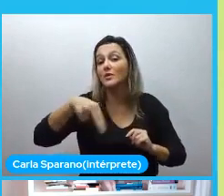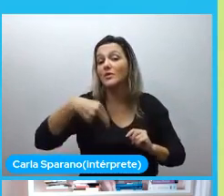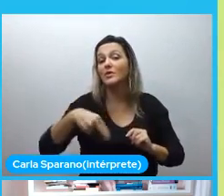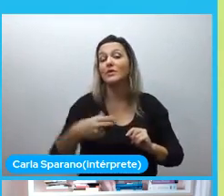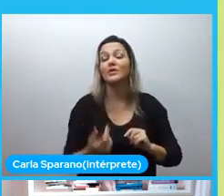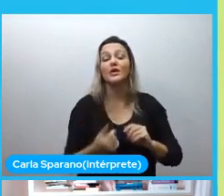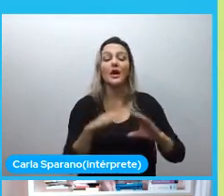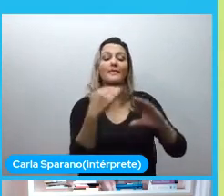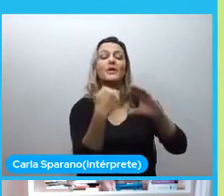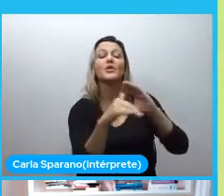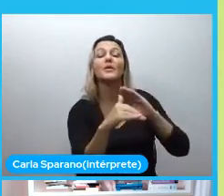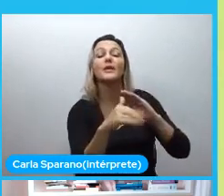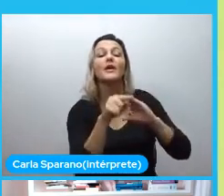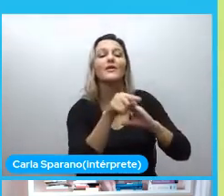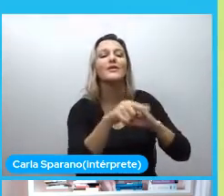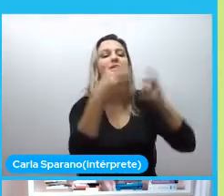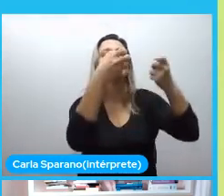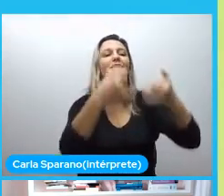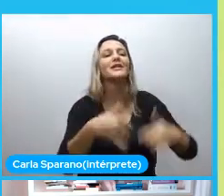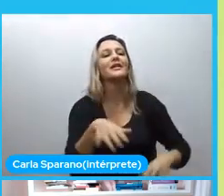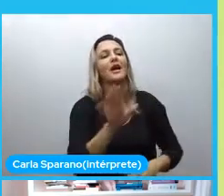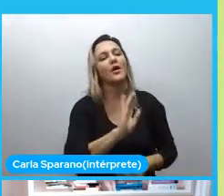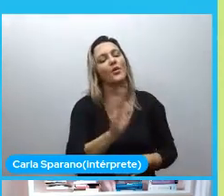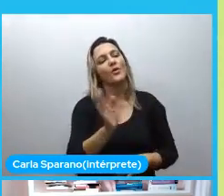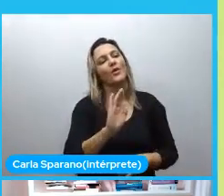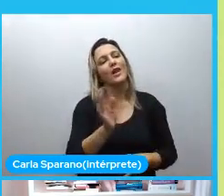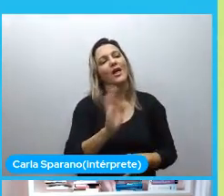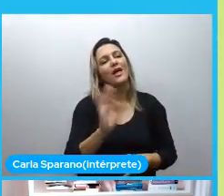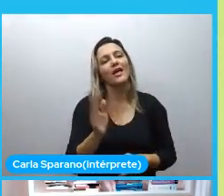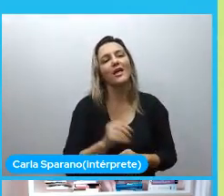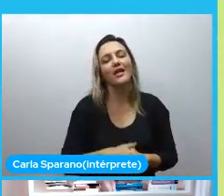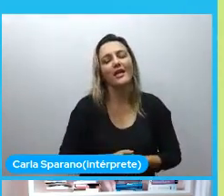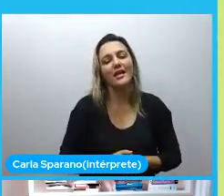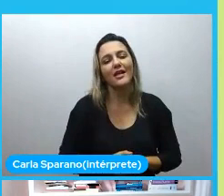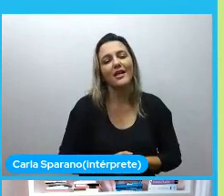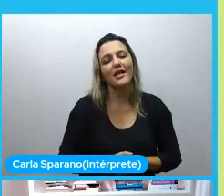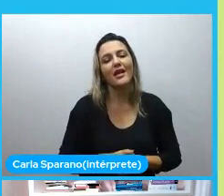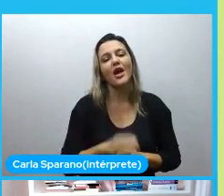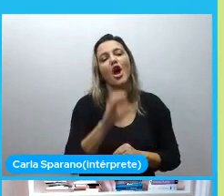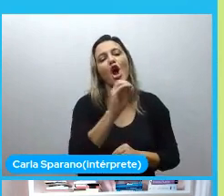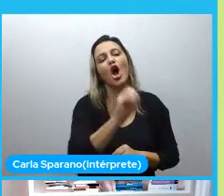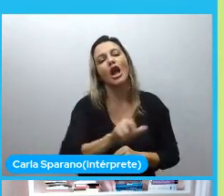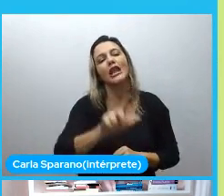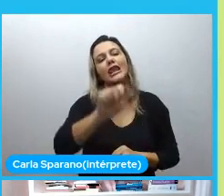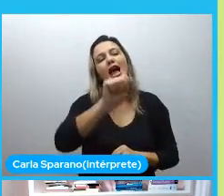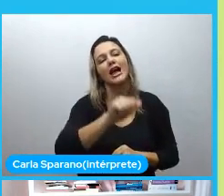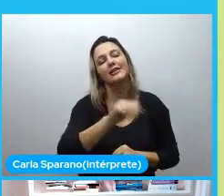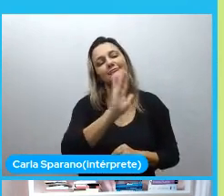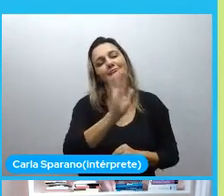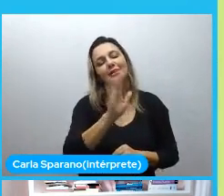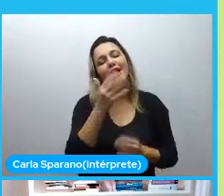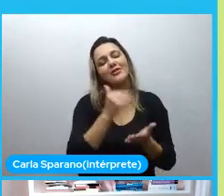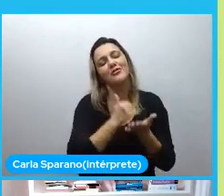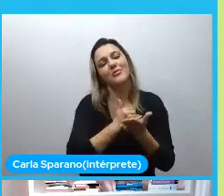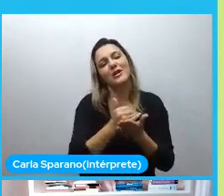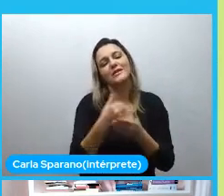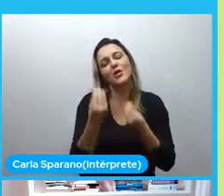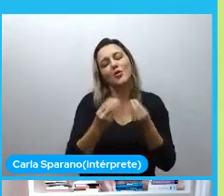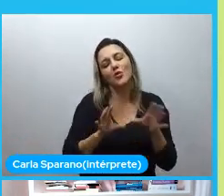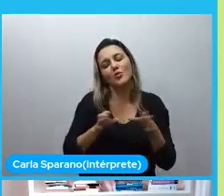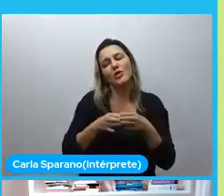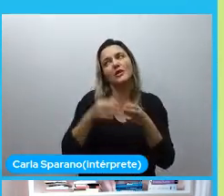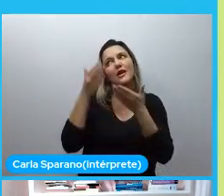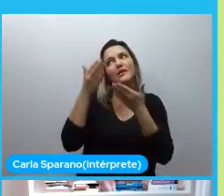olá, fulaninha. Olá. A gente queria dar um início à comunidade aqui no Brasil. Queremos saber se já